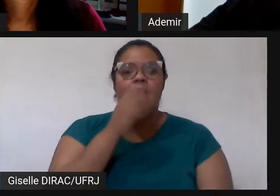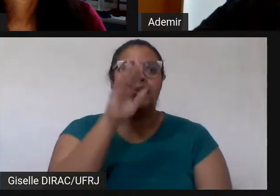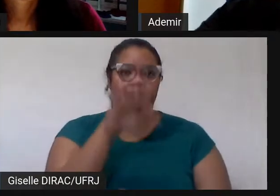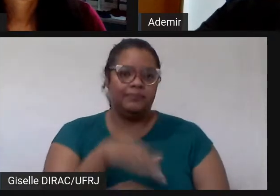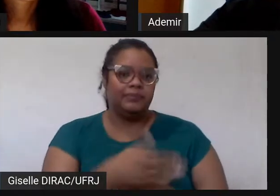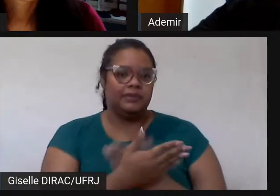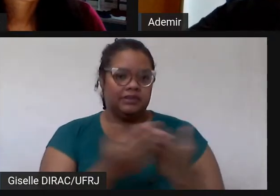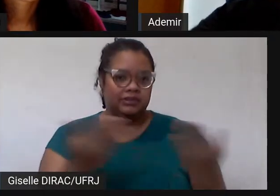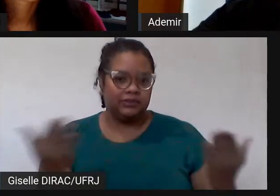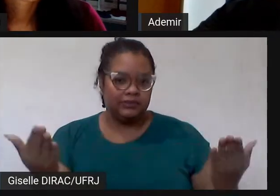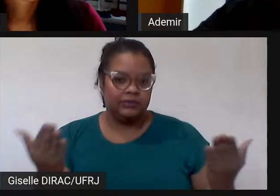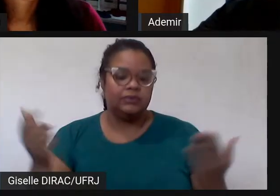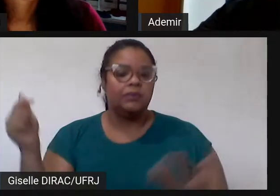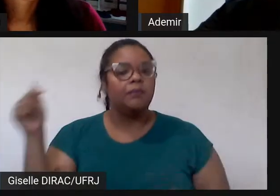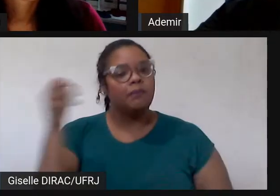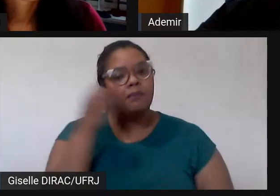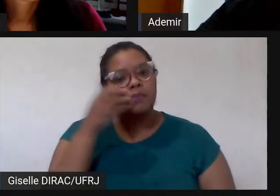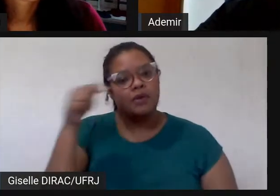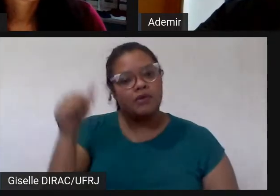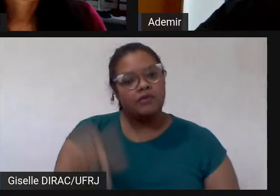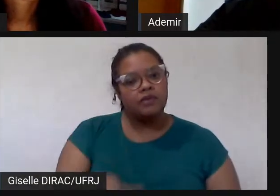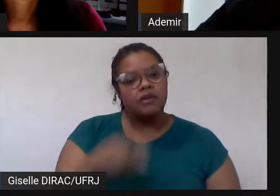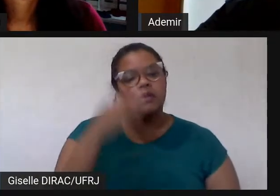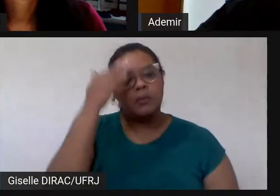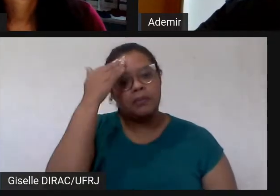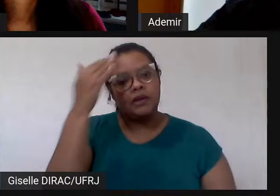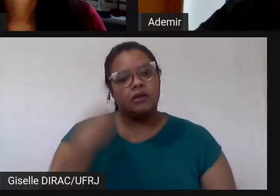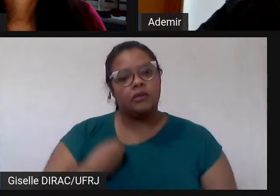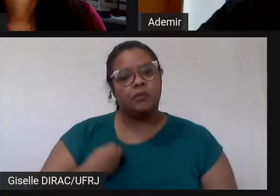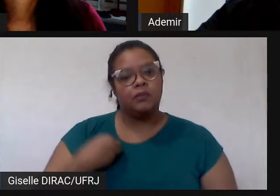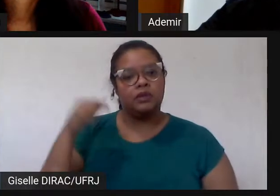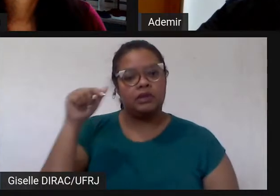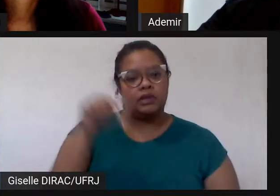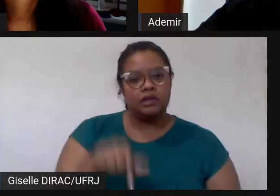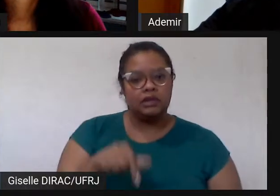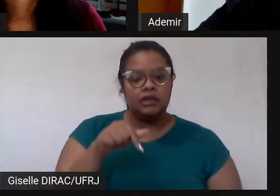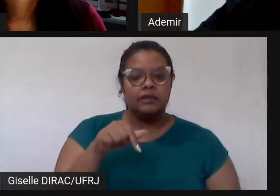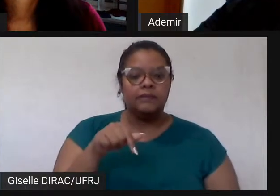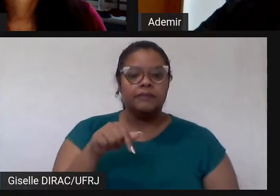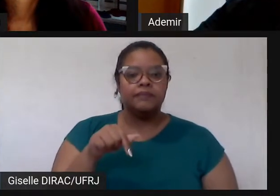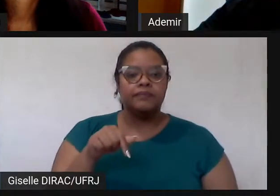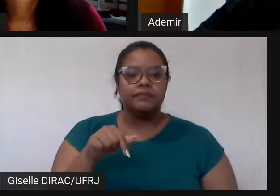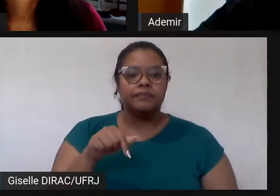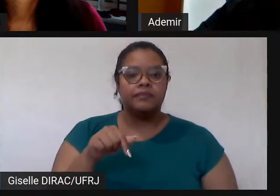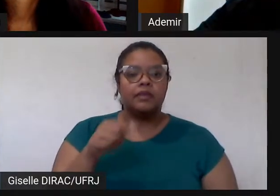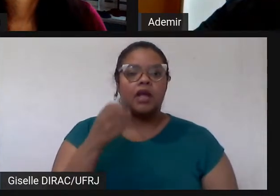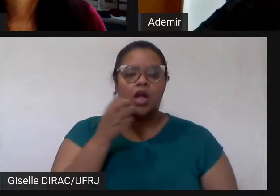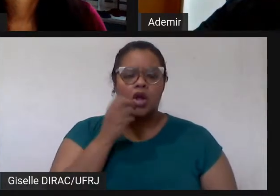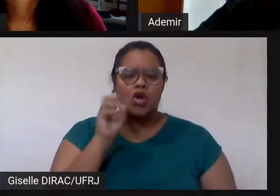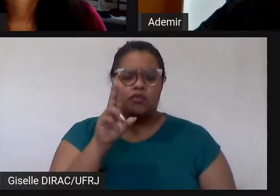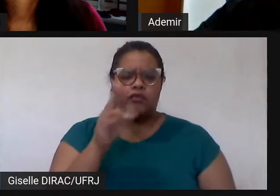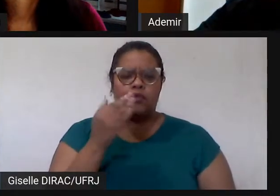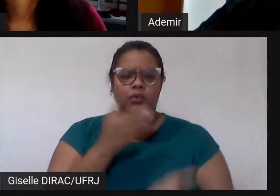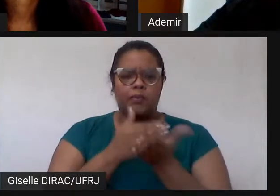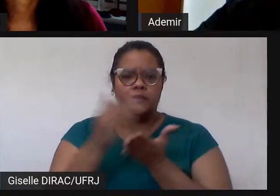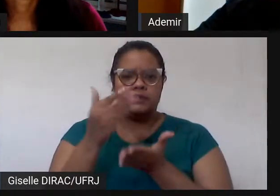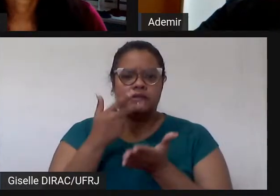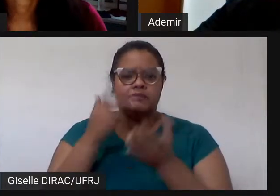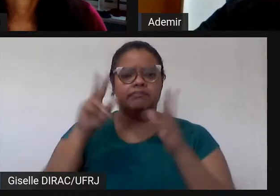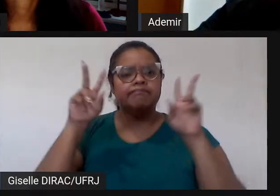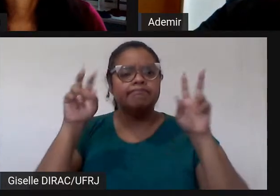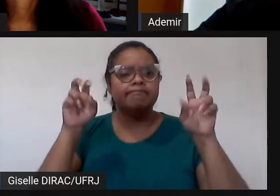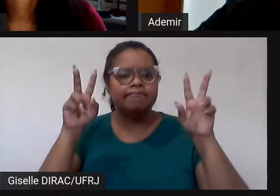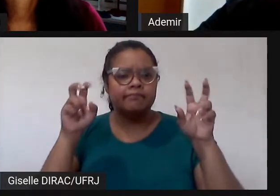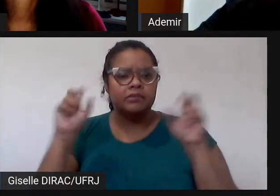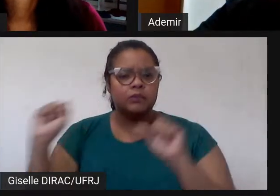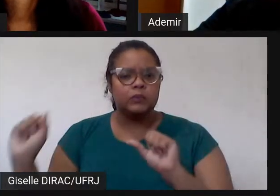todos. Bem-vindos. Obrigado por estar participando neste momento aí da Berling. Eu vou iniciar aqui o